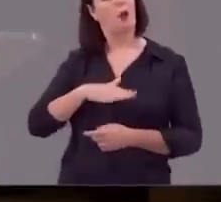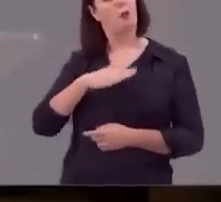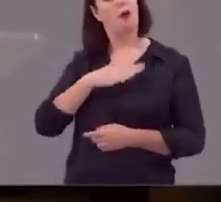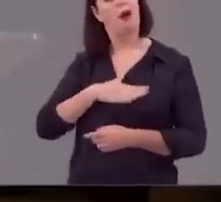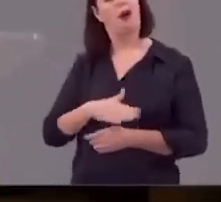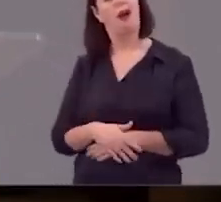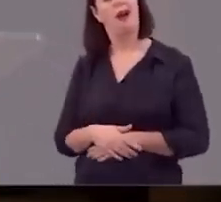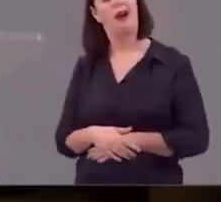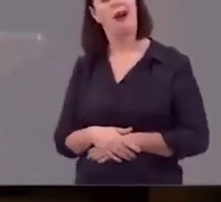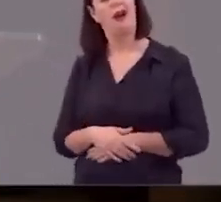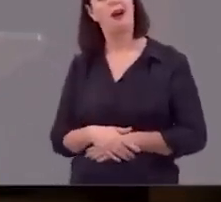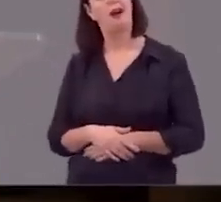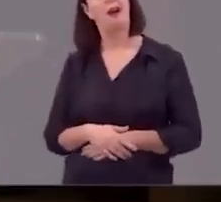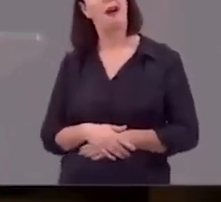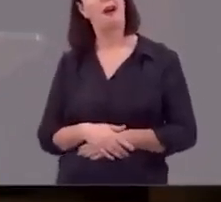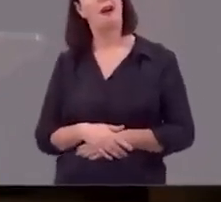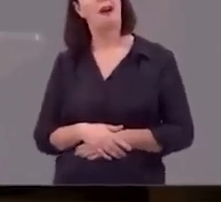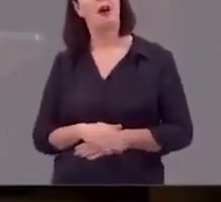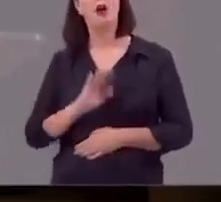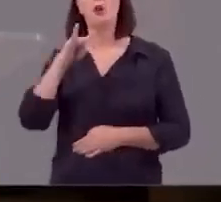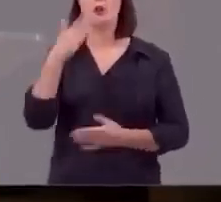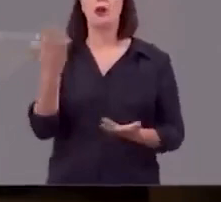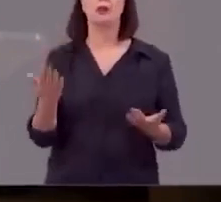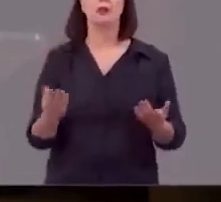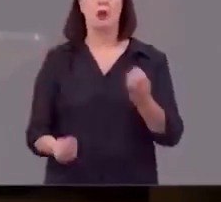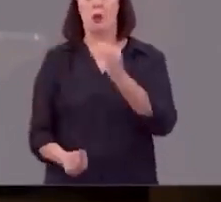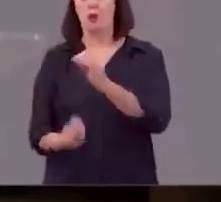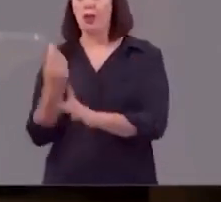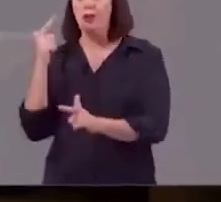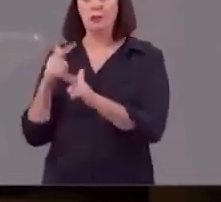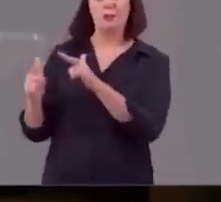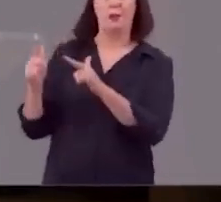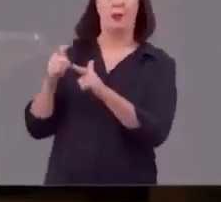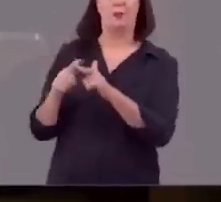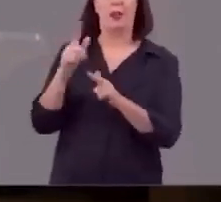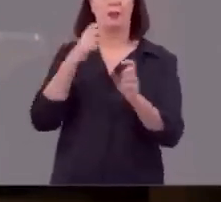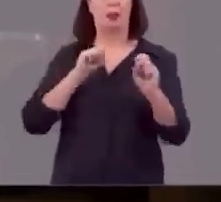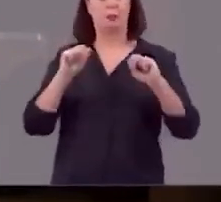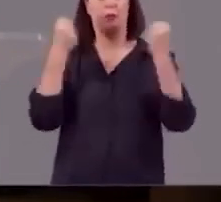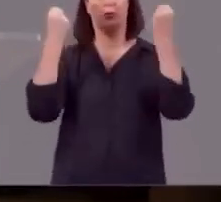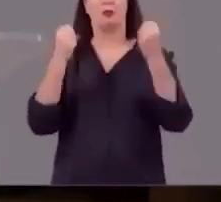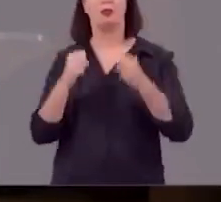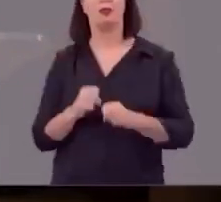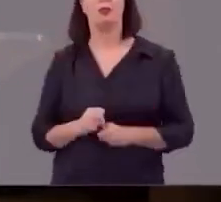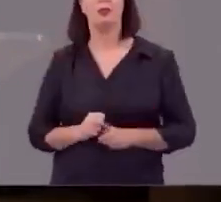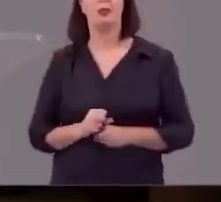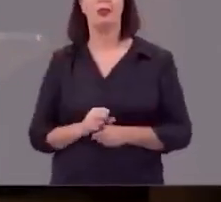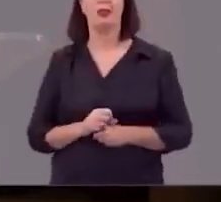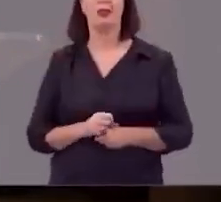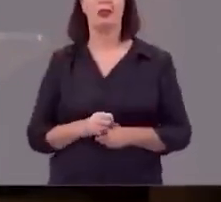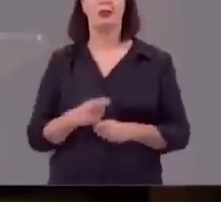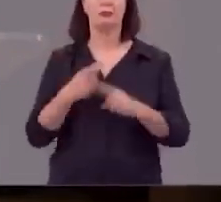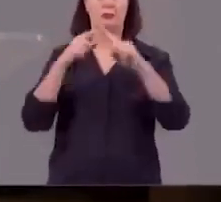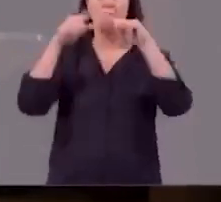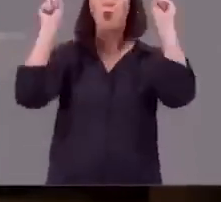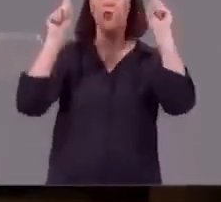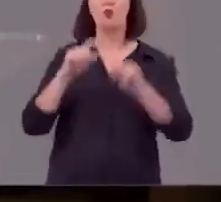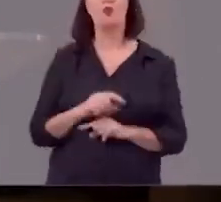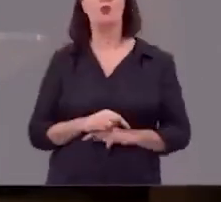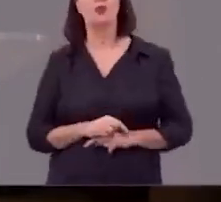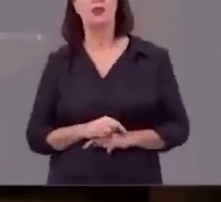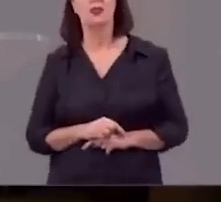quando a situação foge do seu controle você se estressa você se rebela